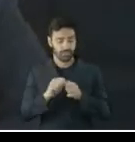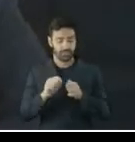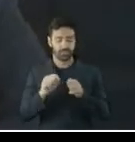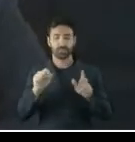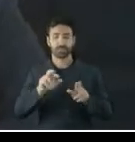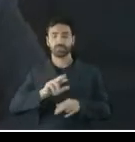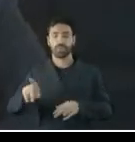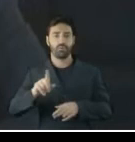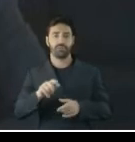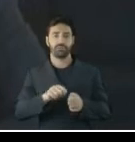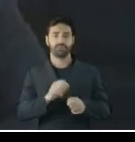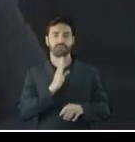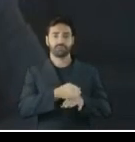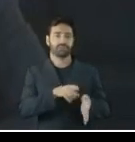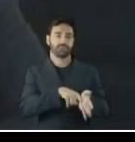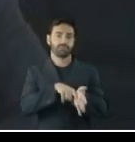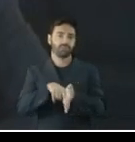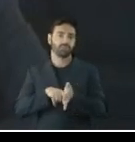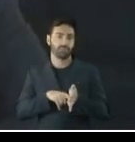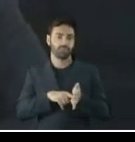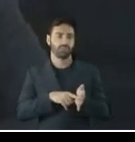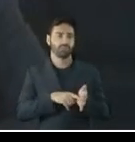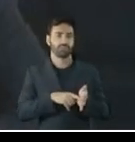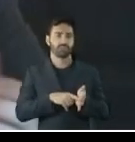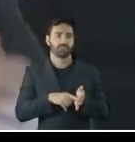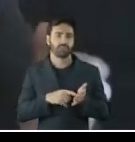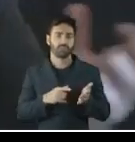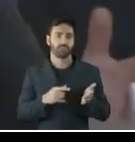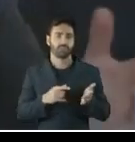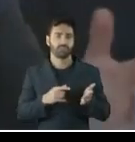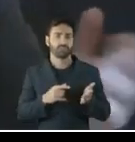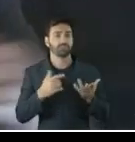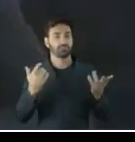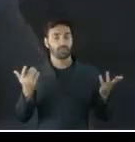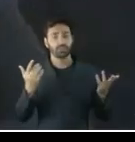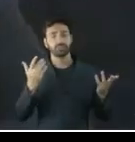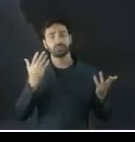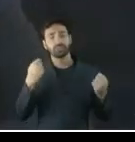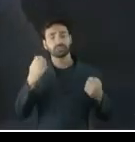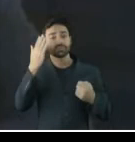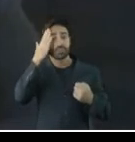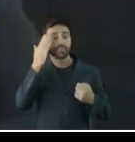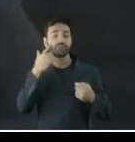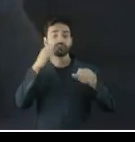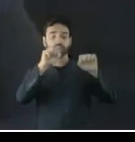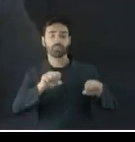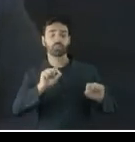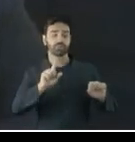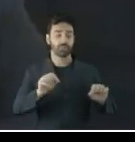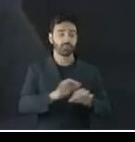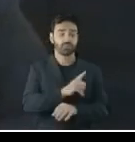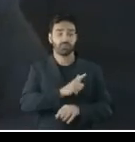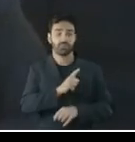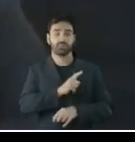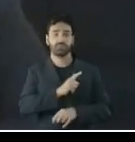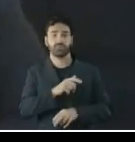exatamente uma auditoria. Uma auditoria visa, eventualmente, verificar o que existe, né? Eu imagino que essa auditoria